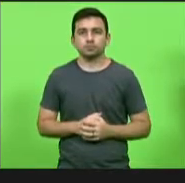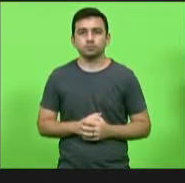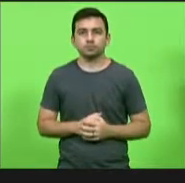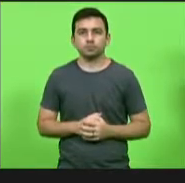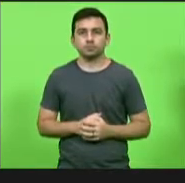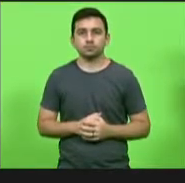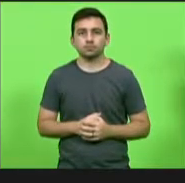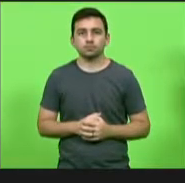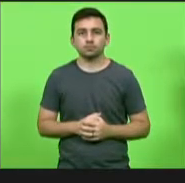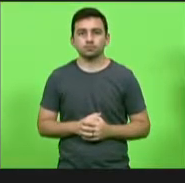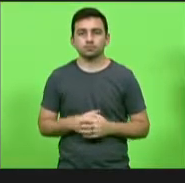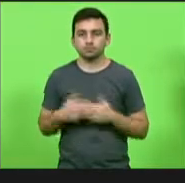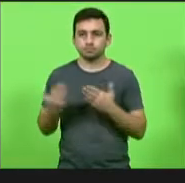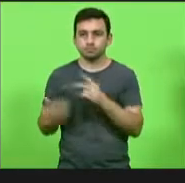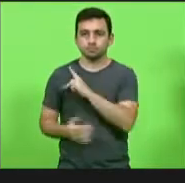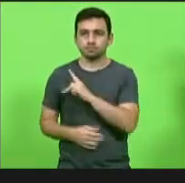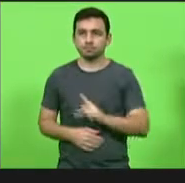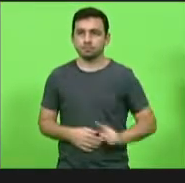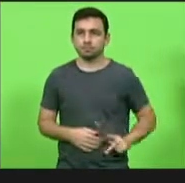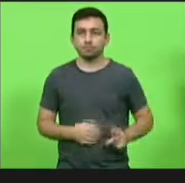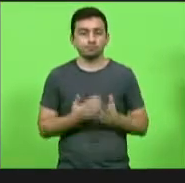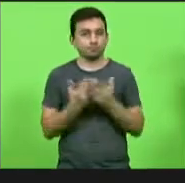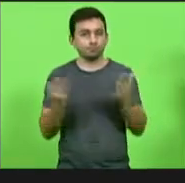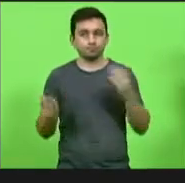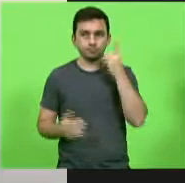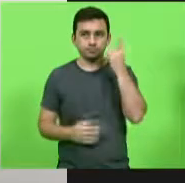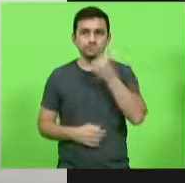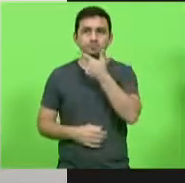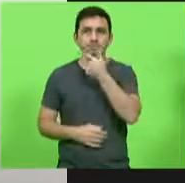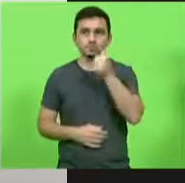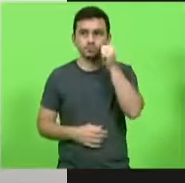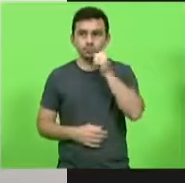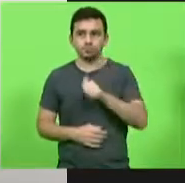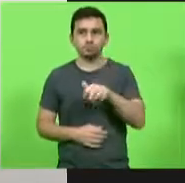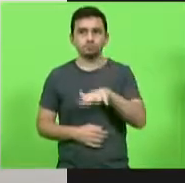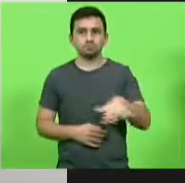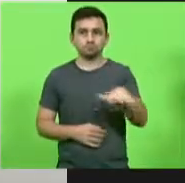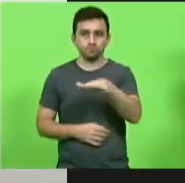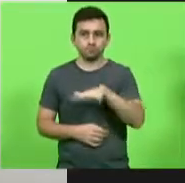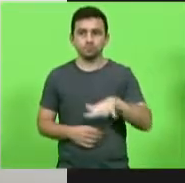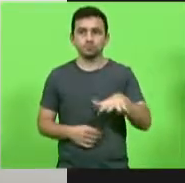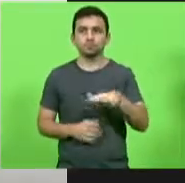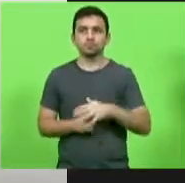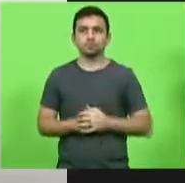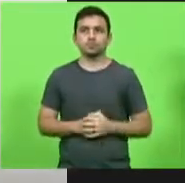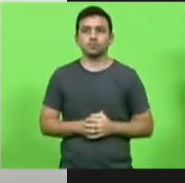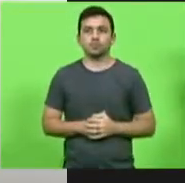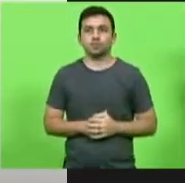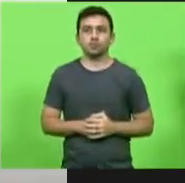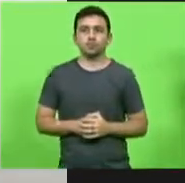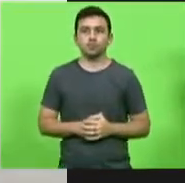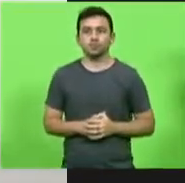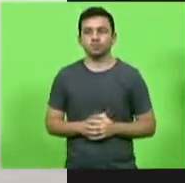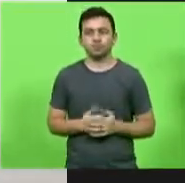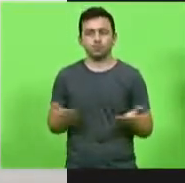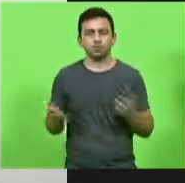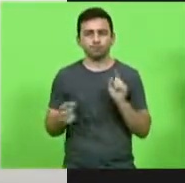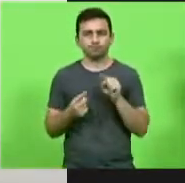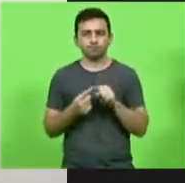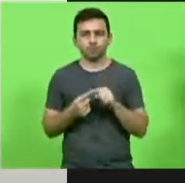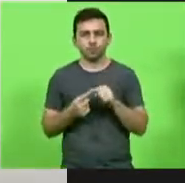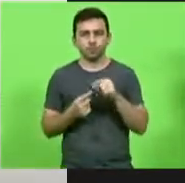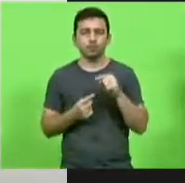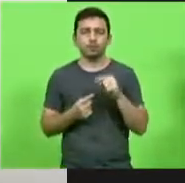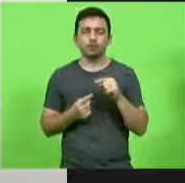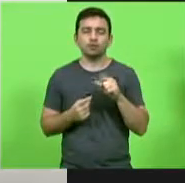senhor presidente senhores deputados deputadas bastante objetivamente eu